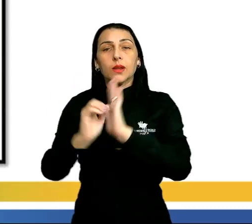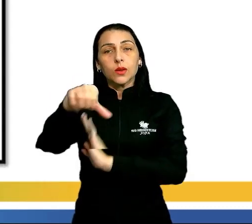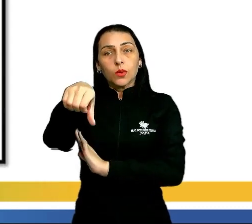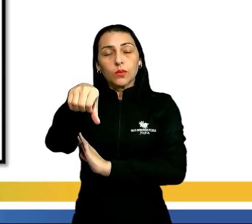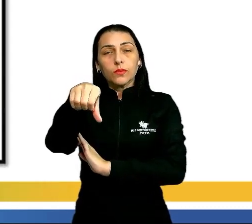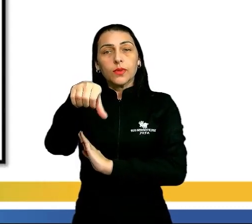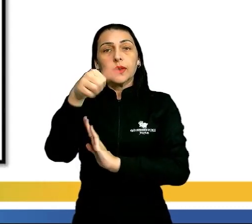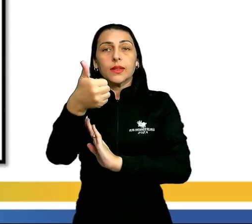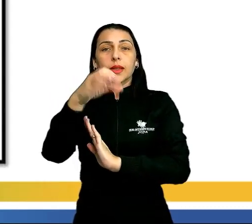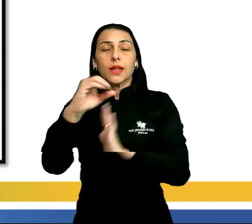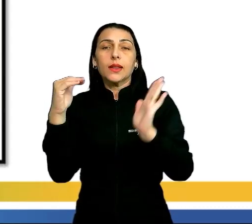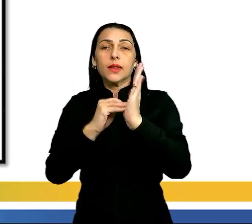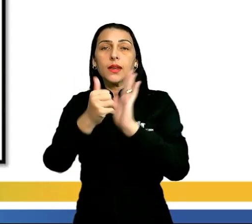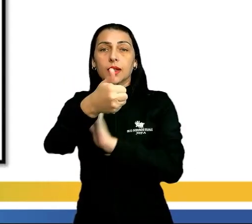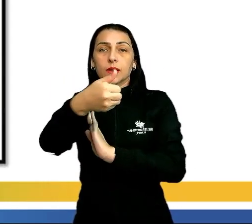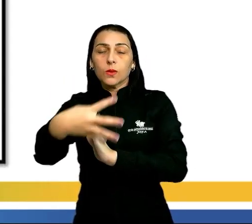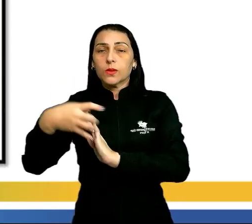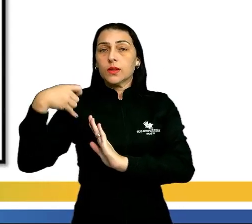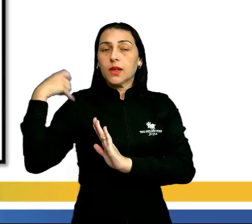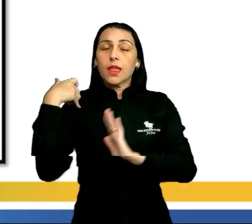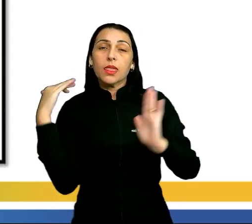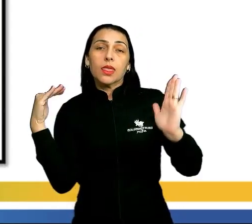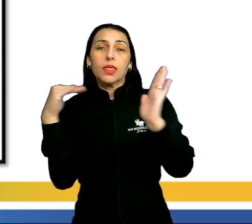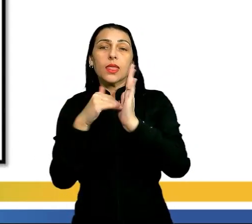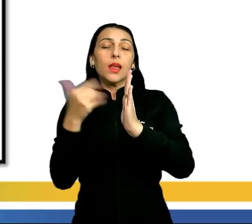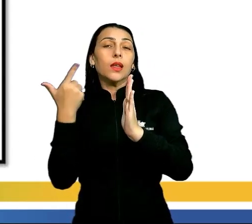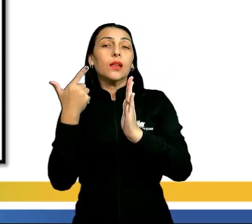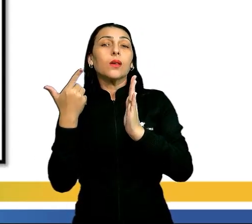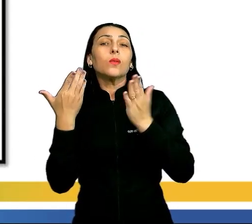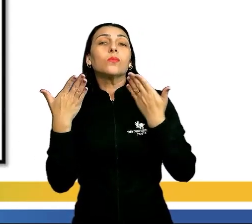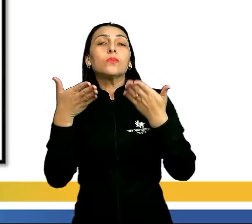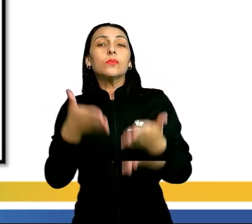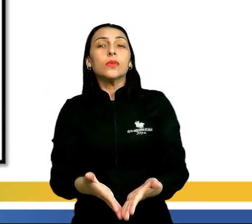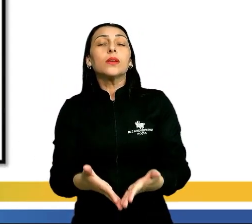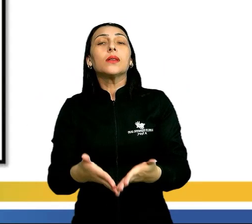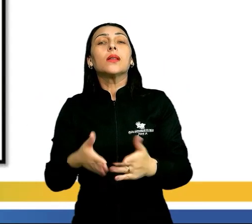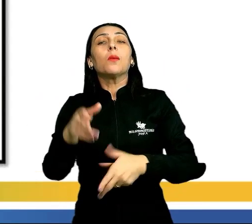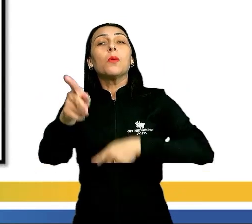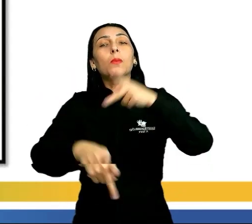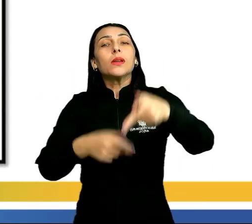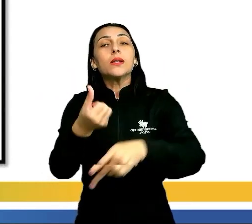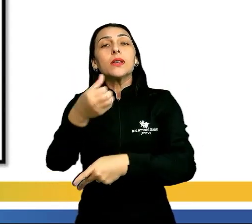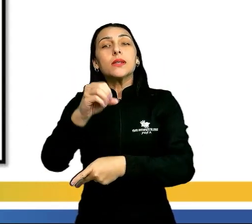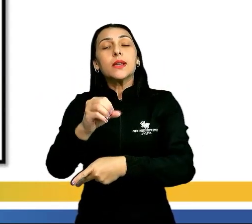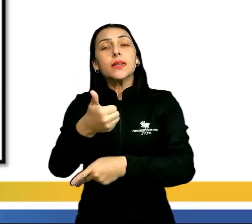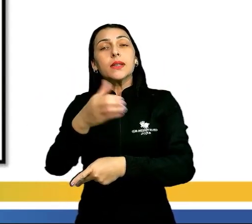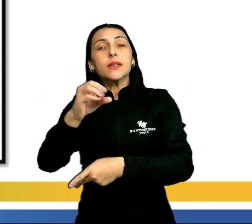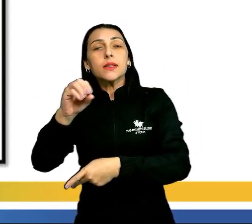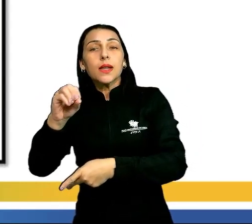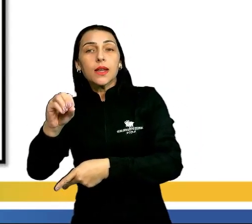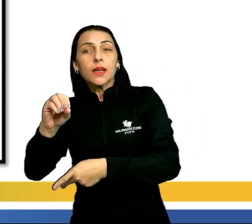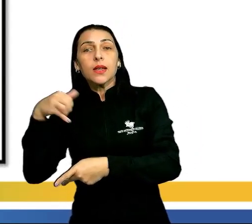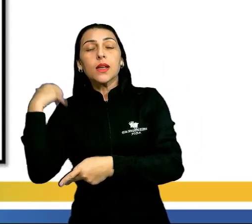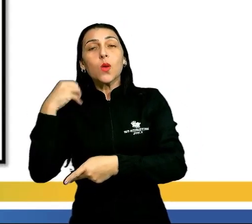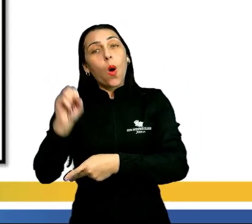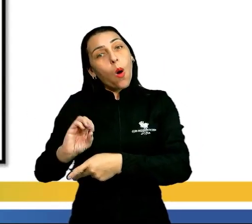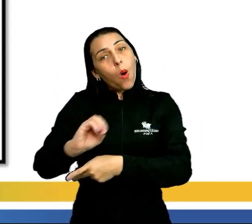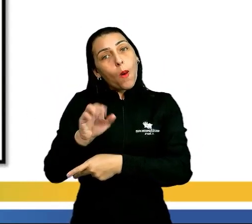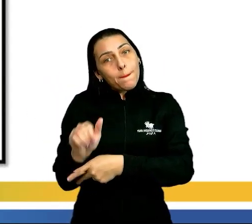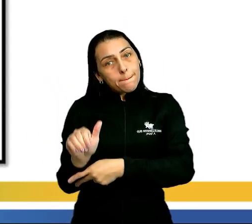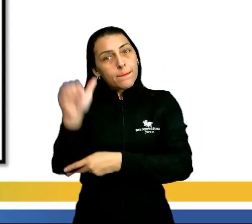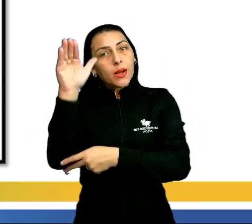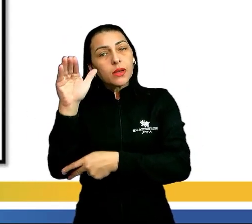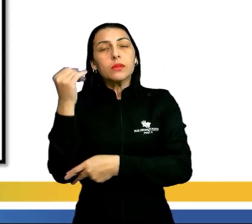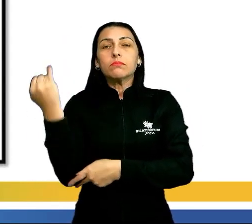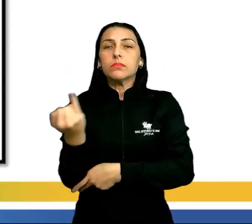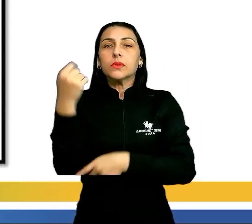anos, dez a quatorze, até chegar na população aí de sessenta ou cem anos ou mais. O interessante também